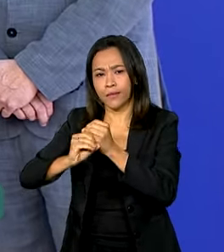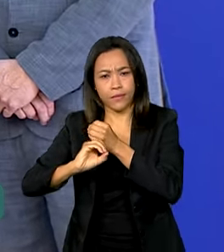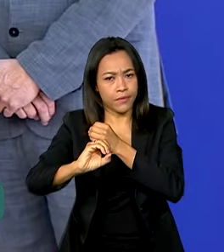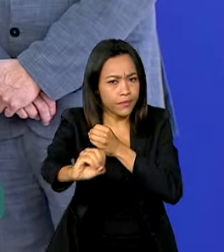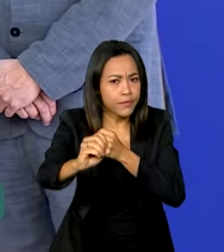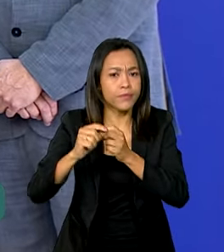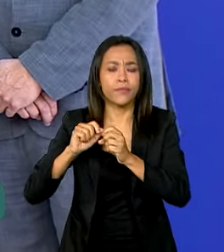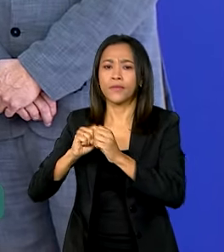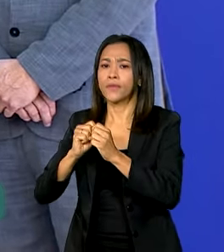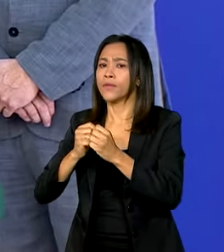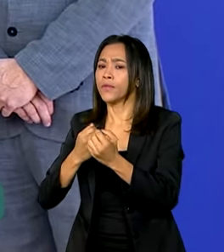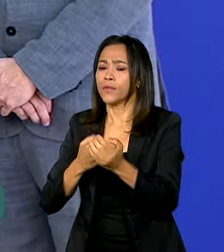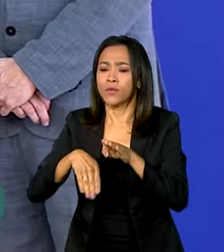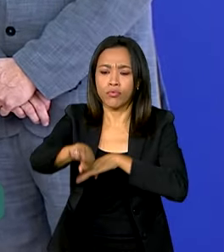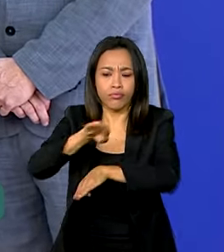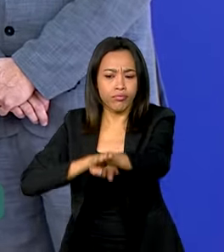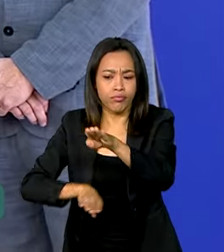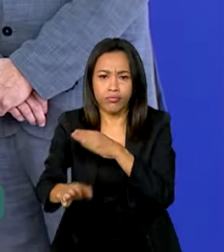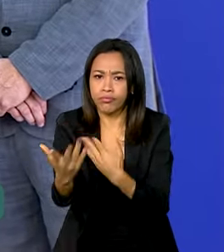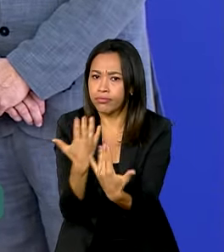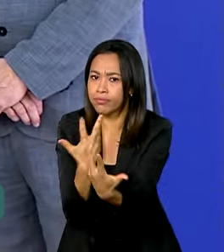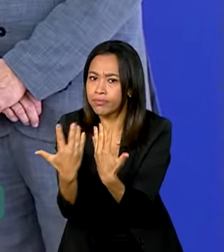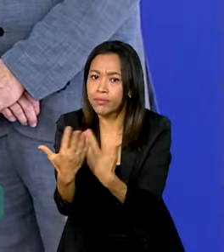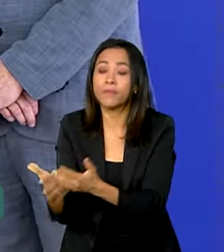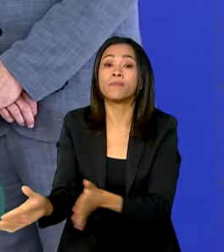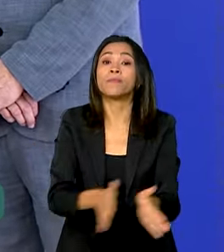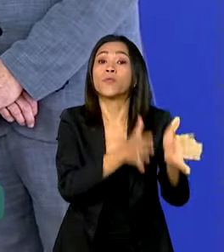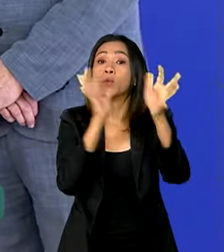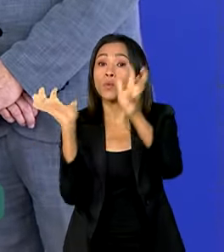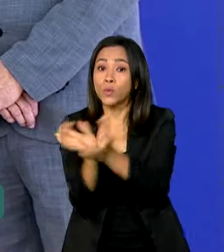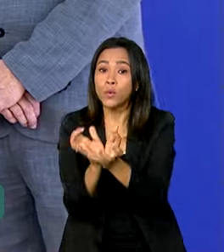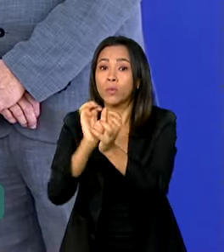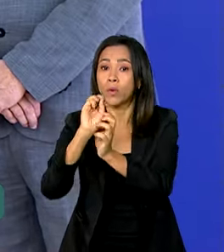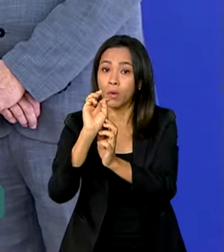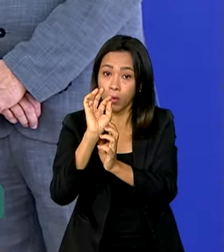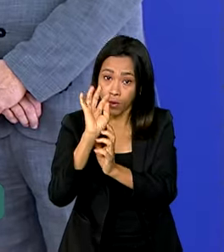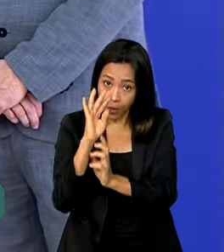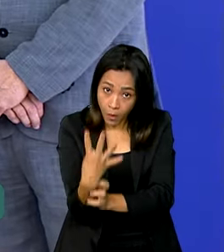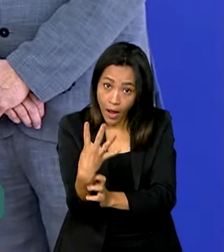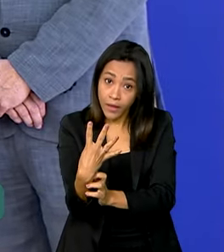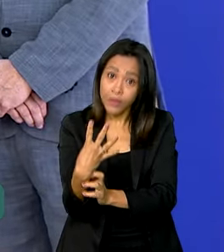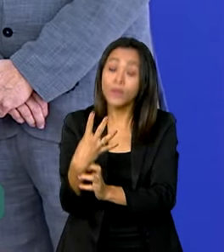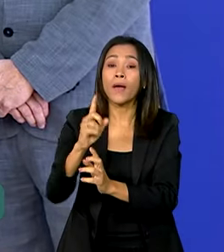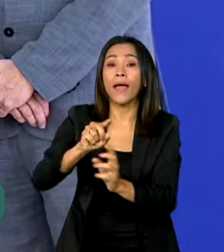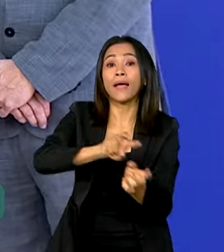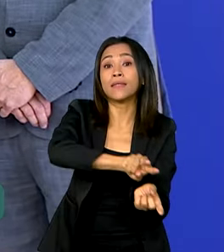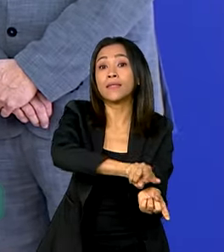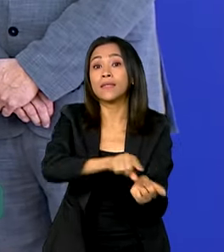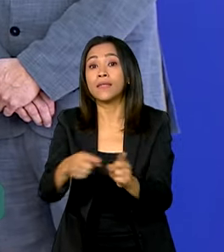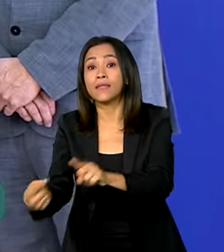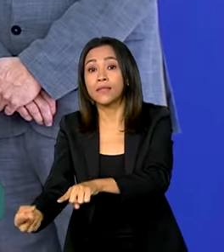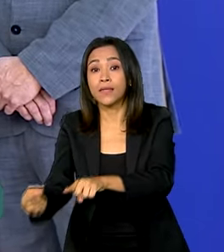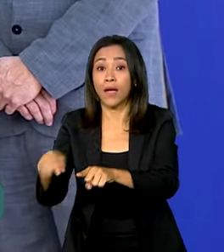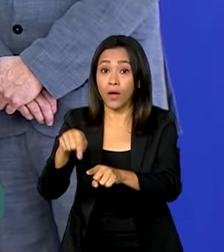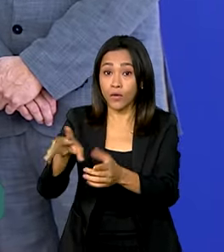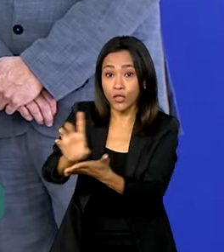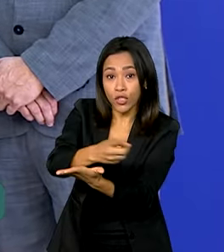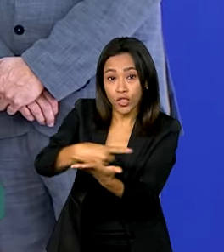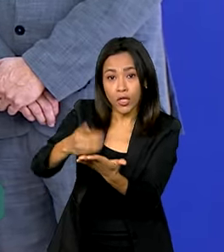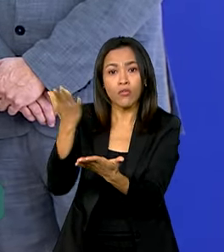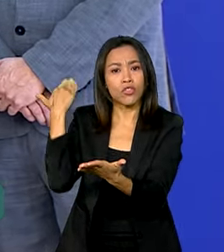mobilidade. A missão 4 é a transição digital, já foi lançada.